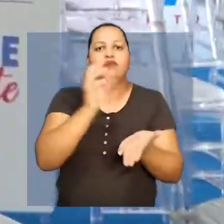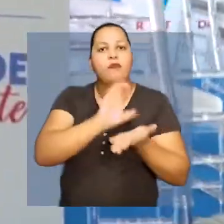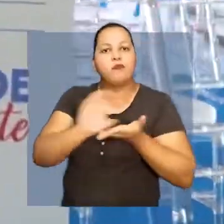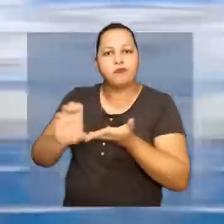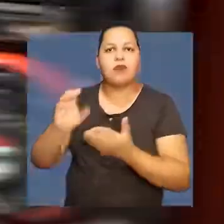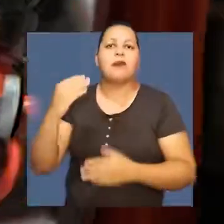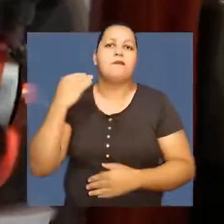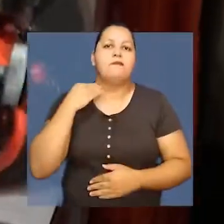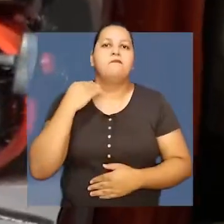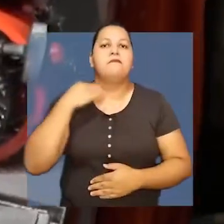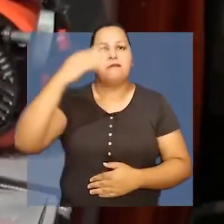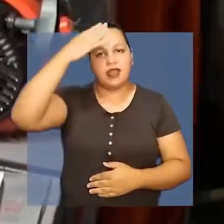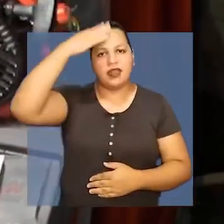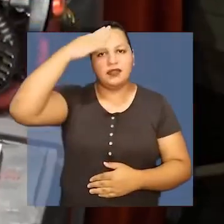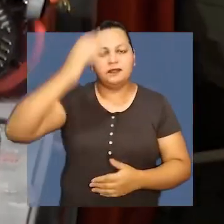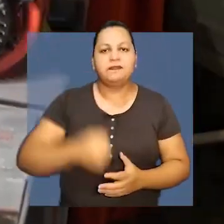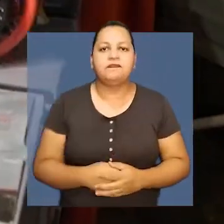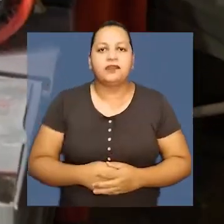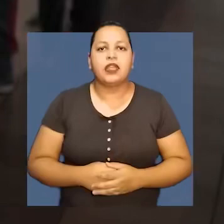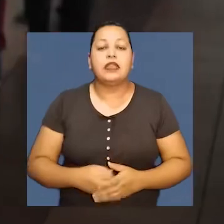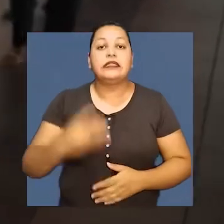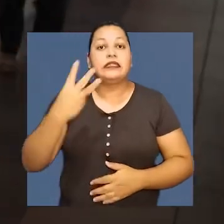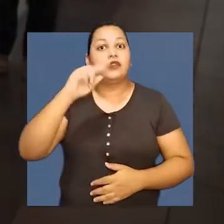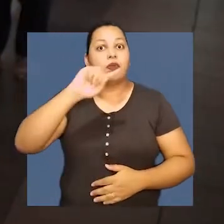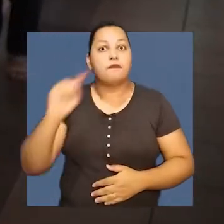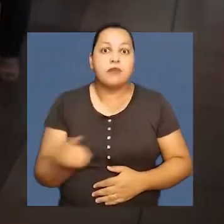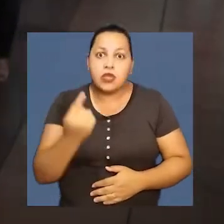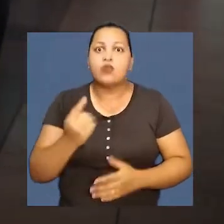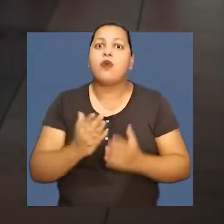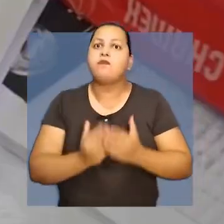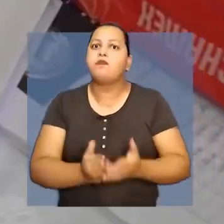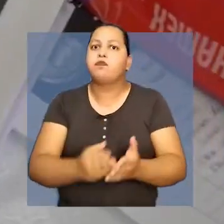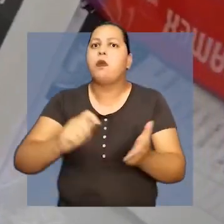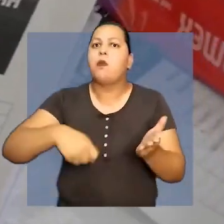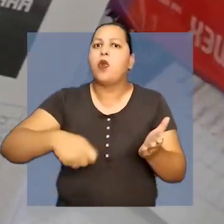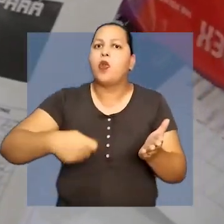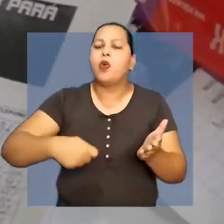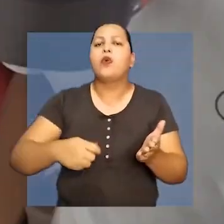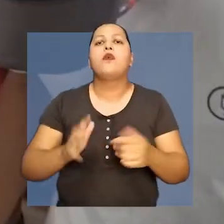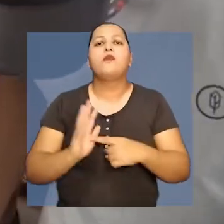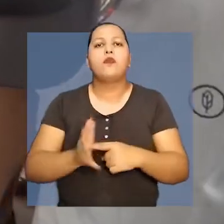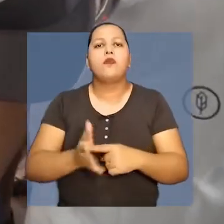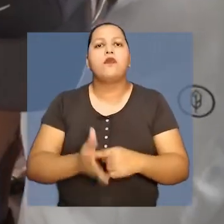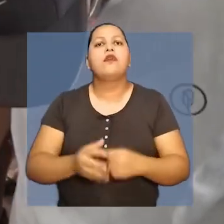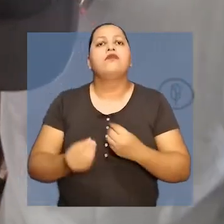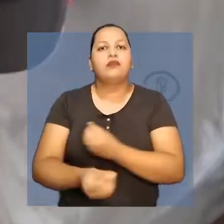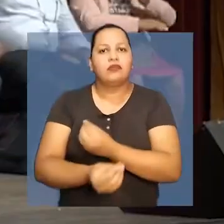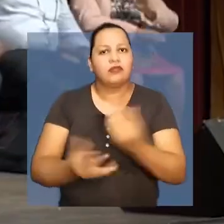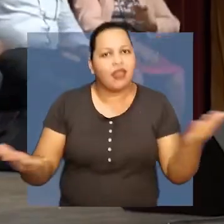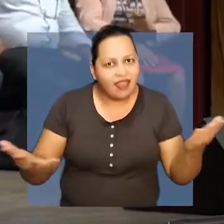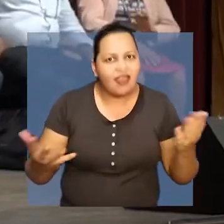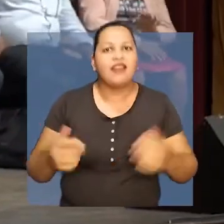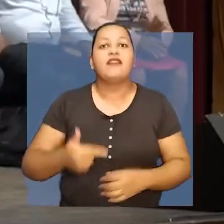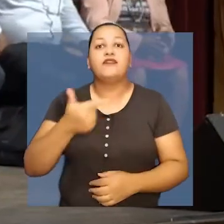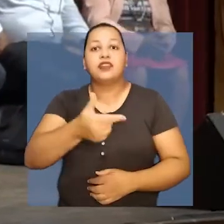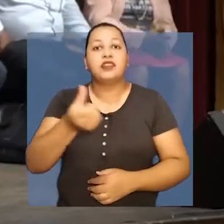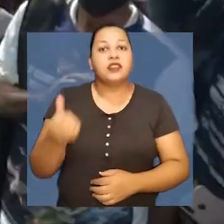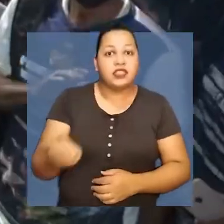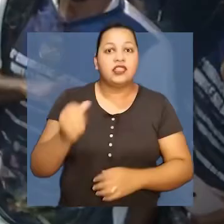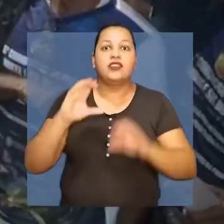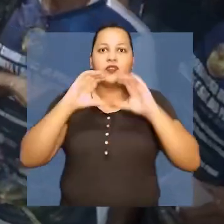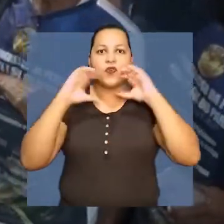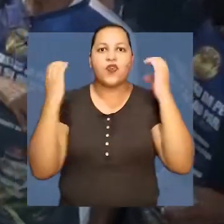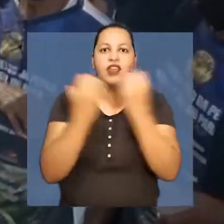Comunidade. Mais de 3 mil rabetas foram entregues para 31 colônias de pescadores na 26ª edição do Congresso de